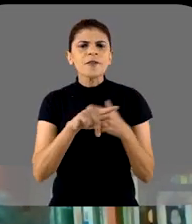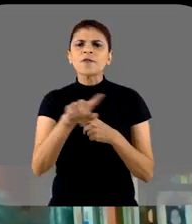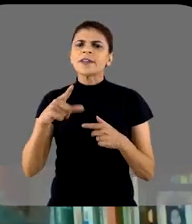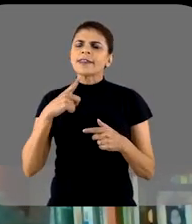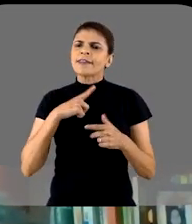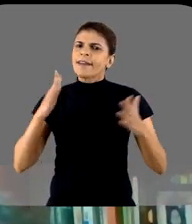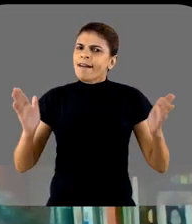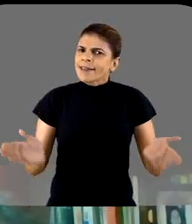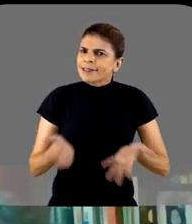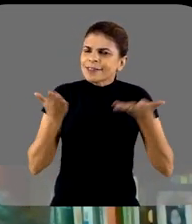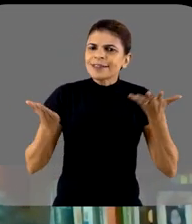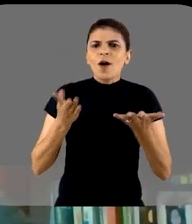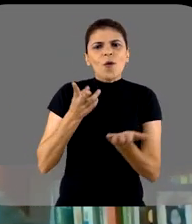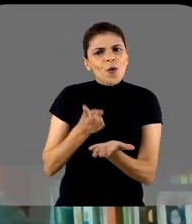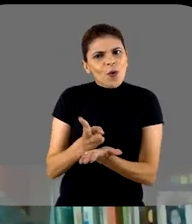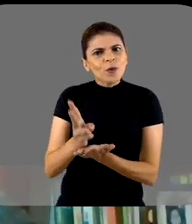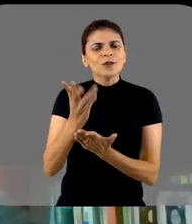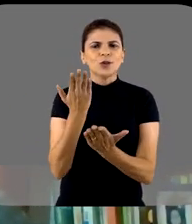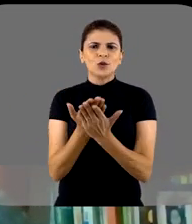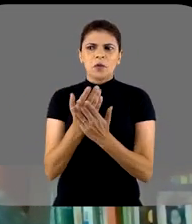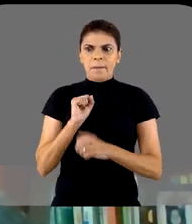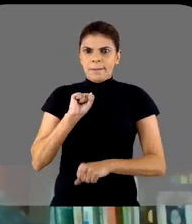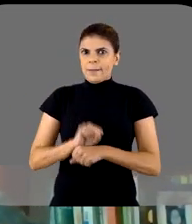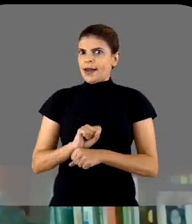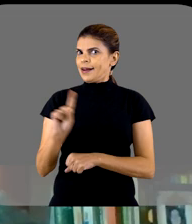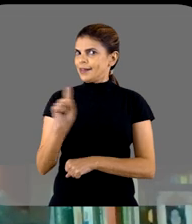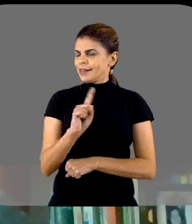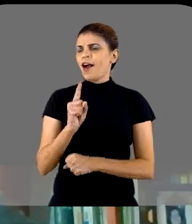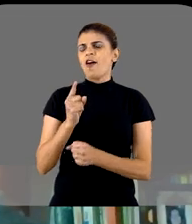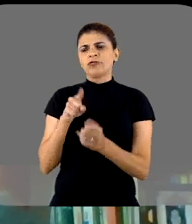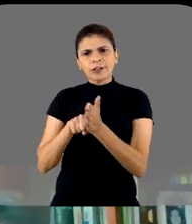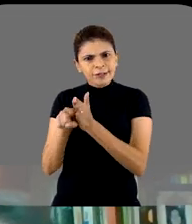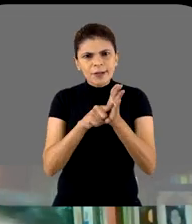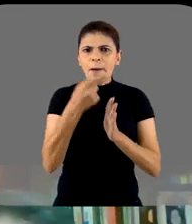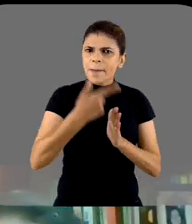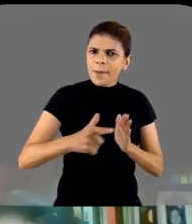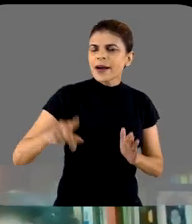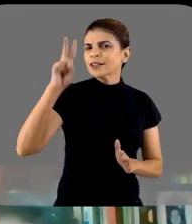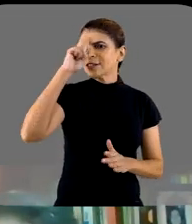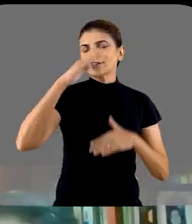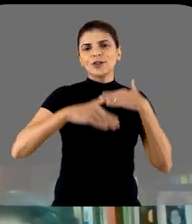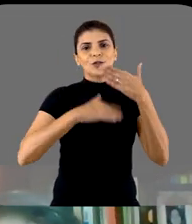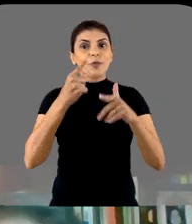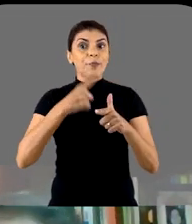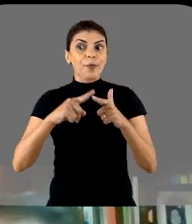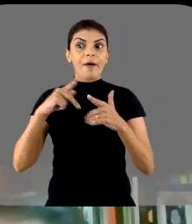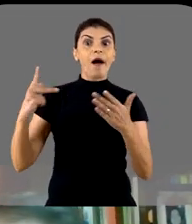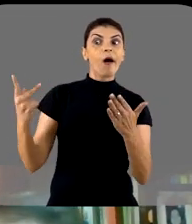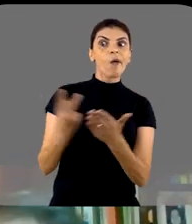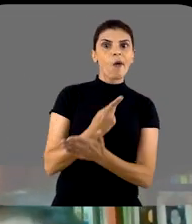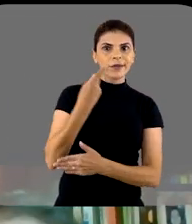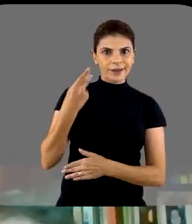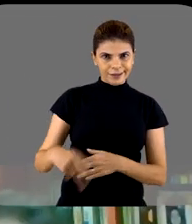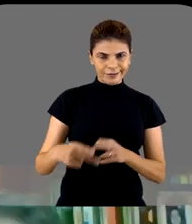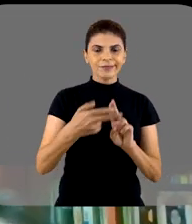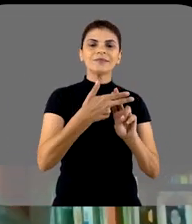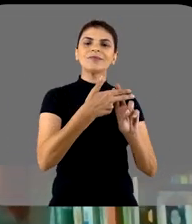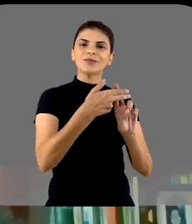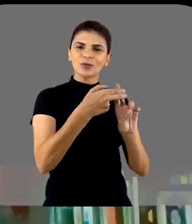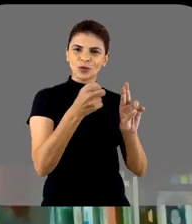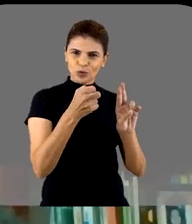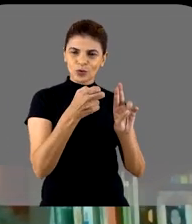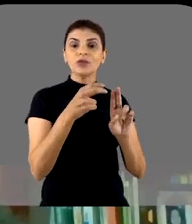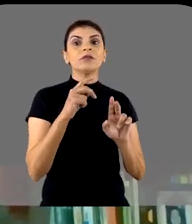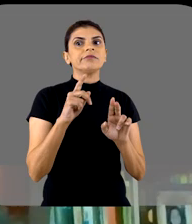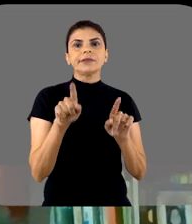te animado a dar continuidade nos seus estudos históricos acerca dos diferentes problemas sanitários do nosso Sistema de Saúde, que também a gente não